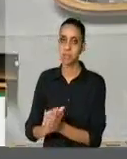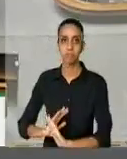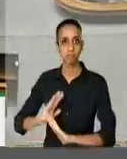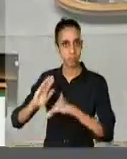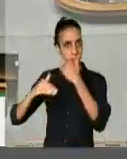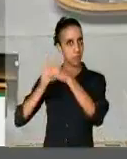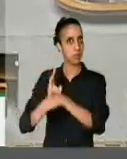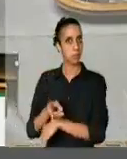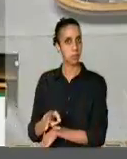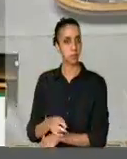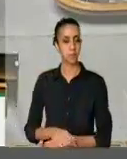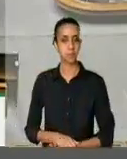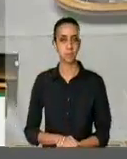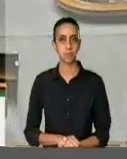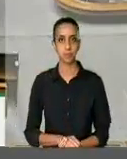Com a palavra...